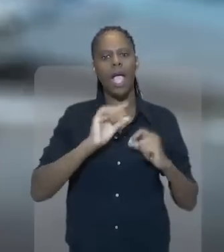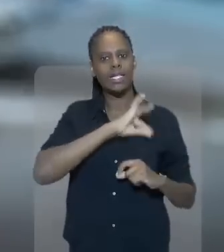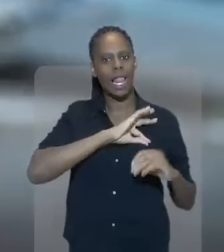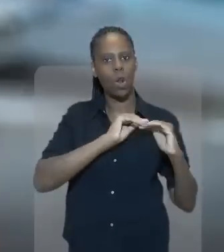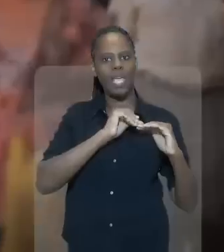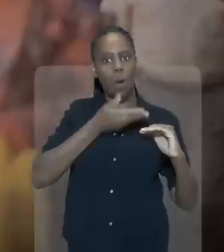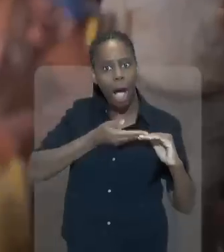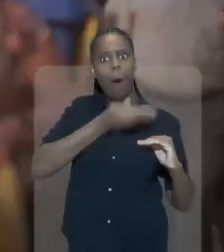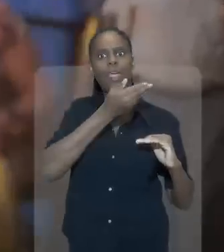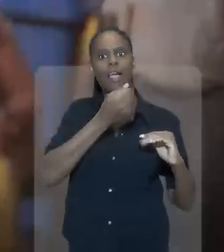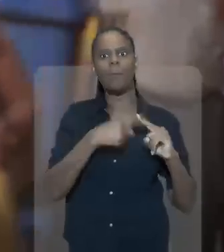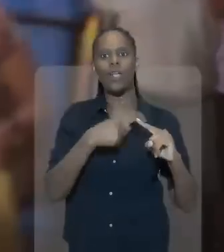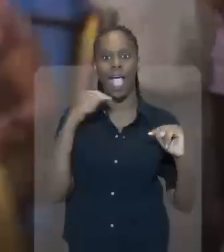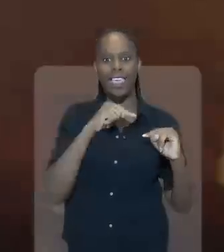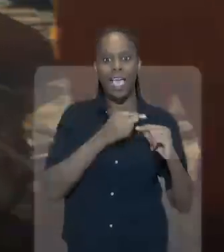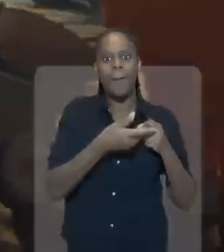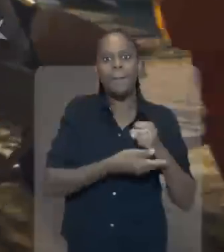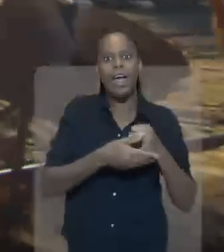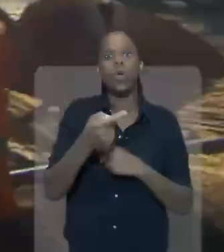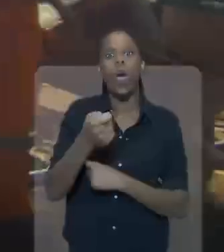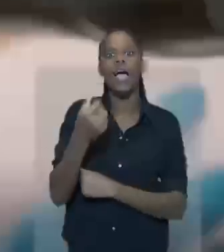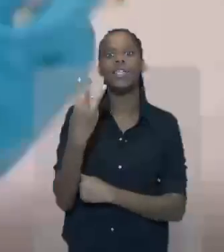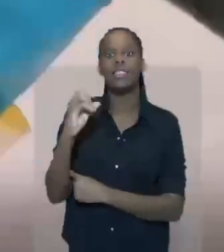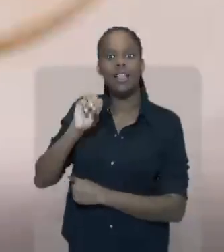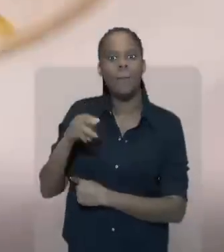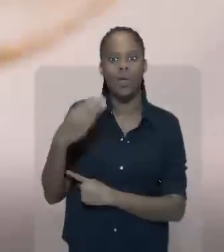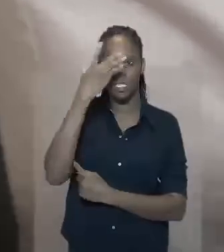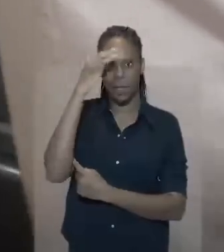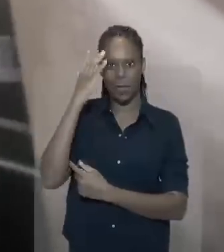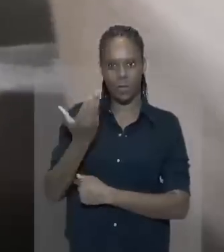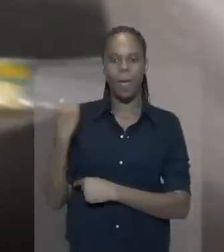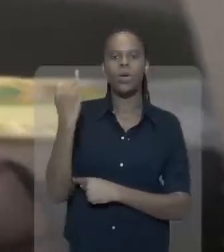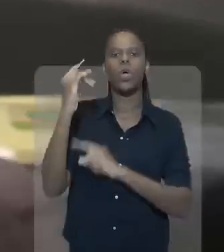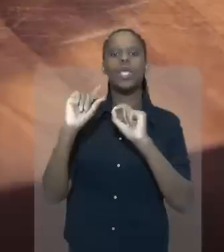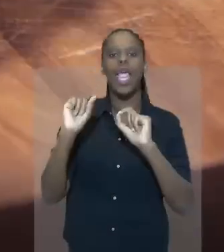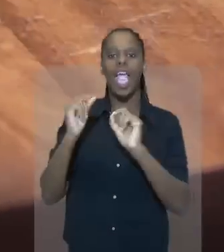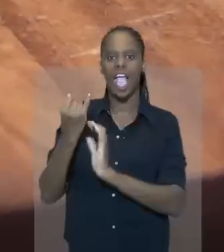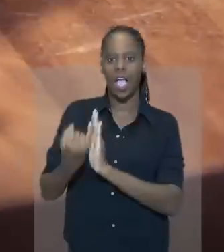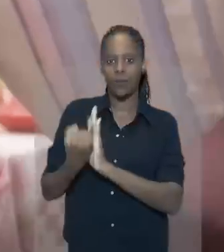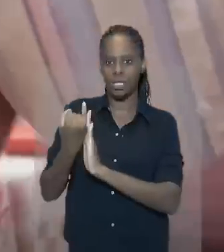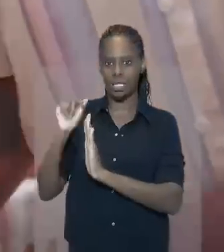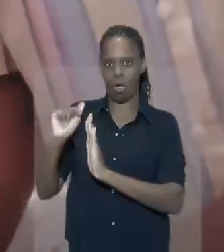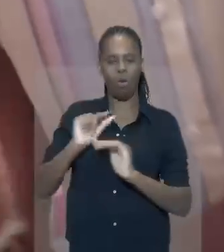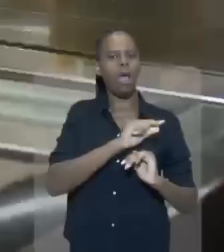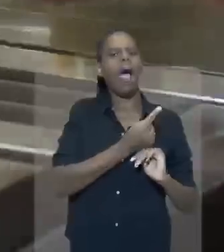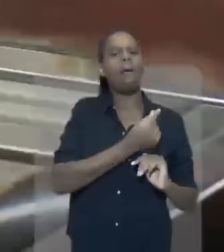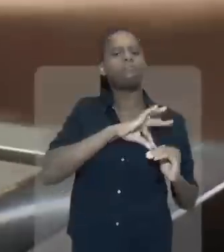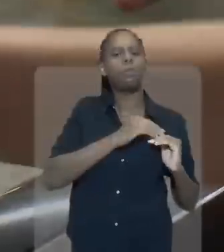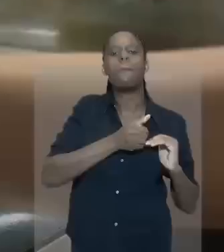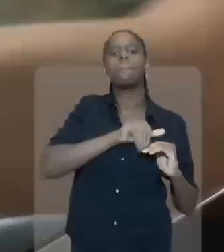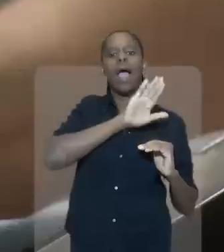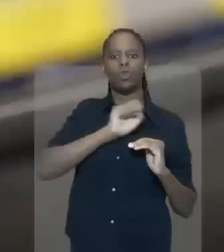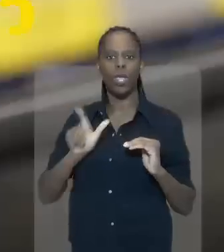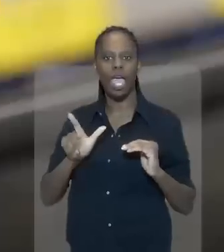agora, neste momento. Nós vamos votar aumentar o salário mínimo porque o salário mínimo é a base para quase 30 milhões de pessoas e é importante que ele